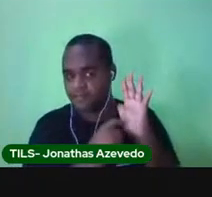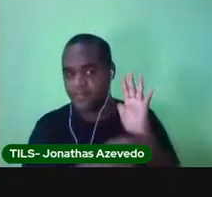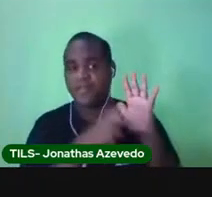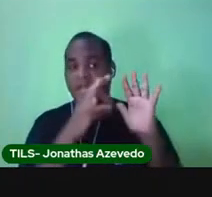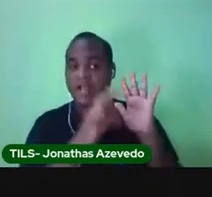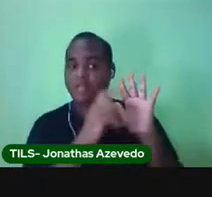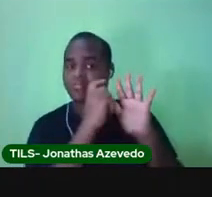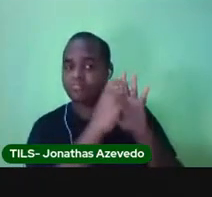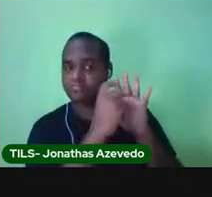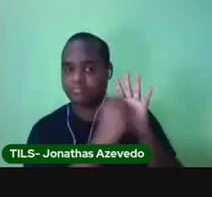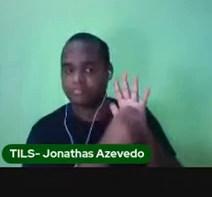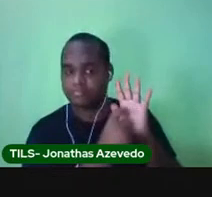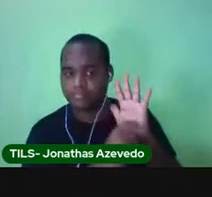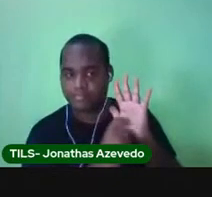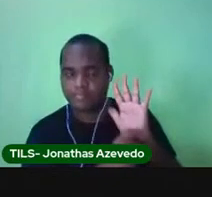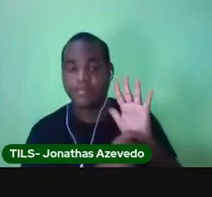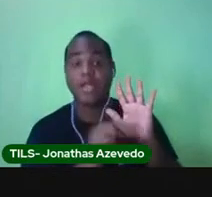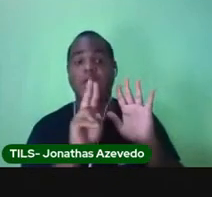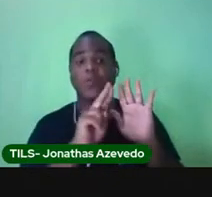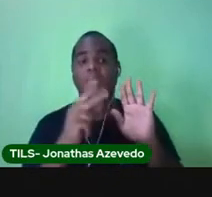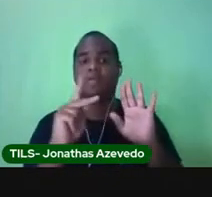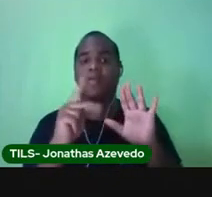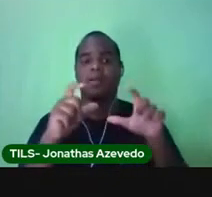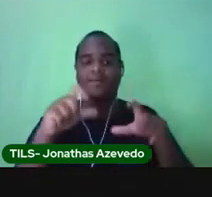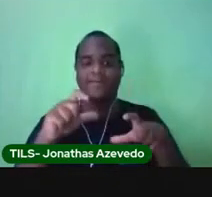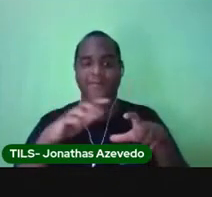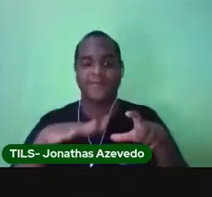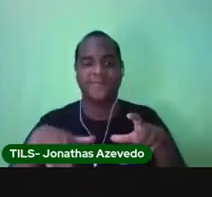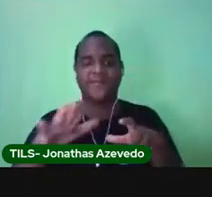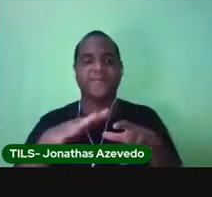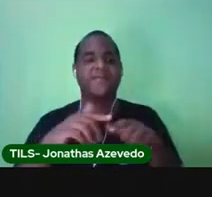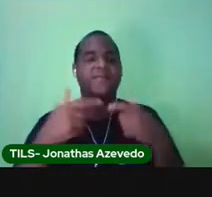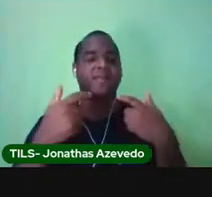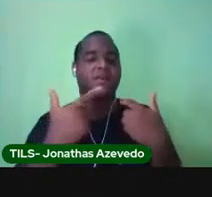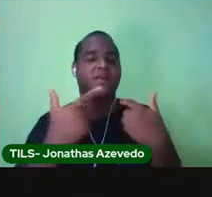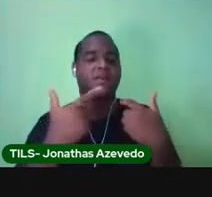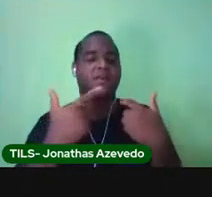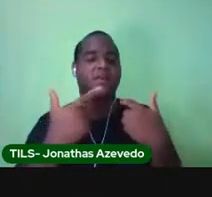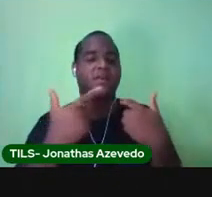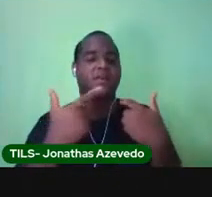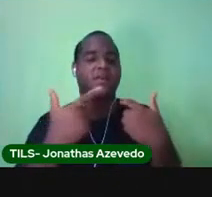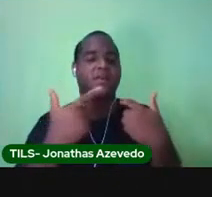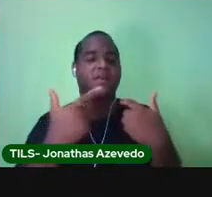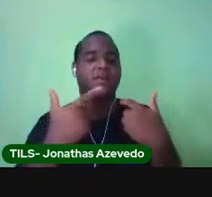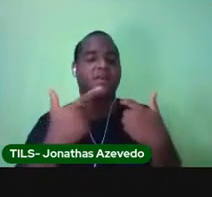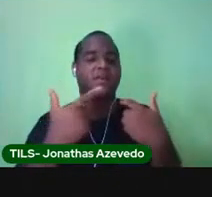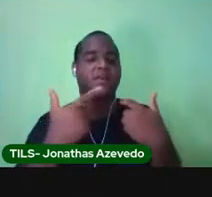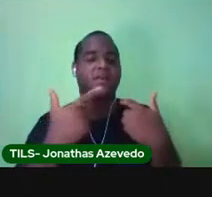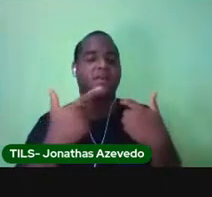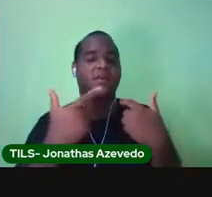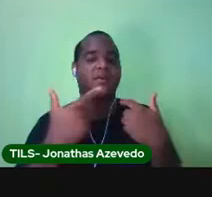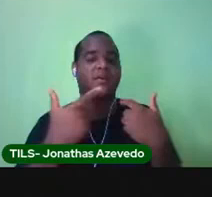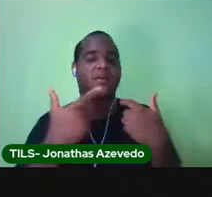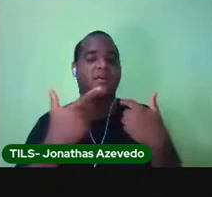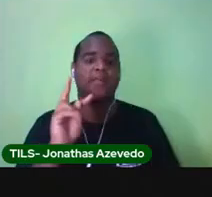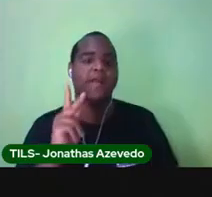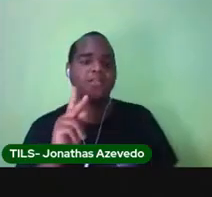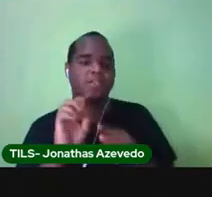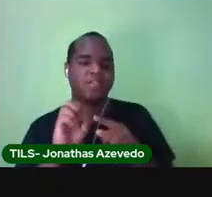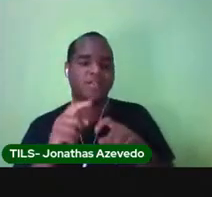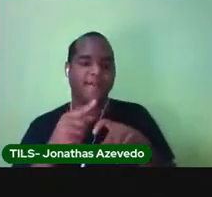outro, é uma lista do nome das vacinas. Você tem BCGI, hepatite B,